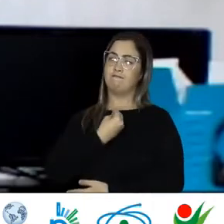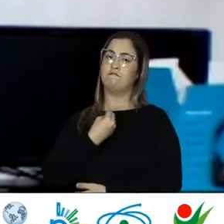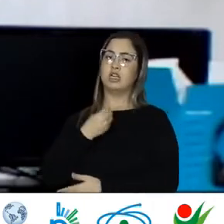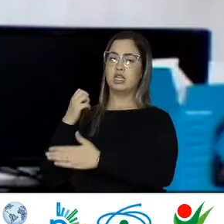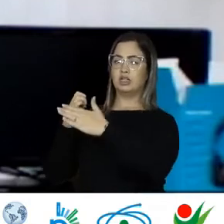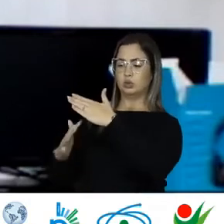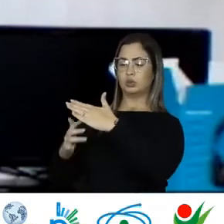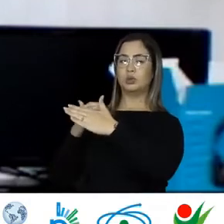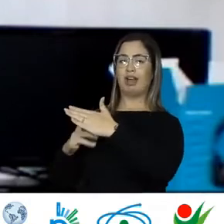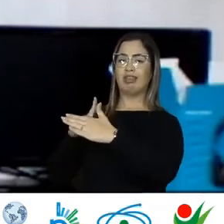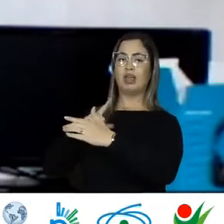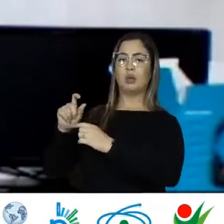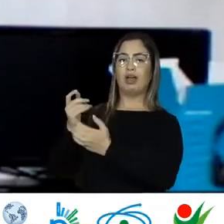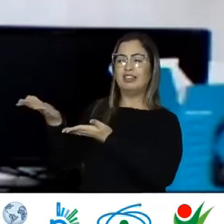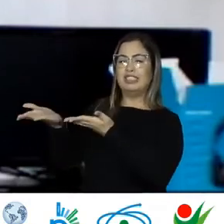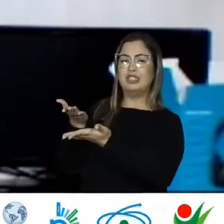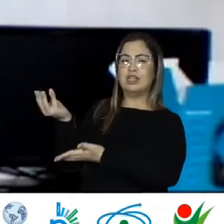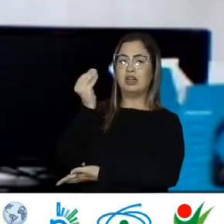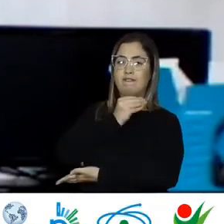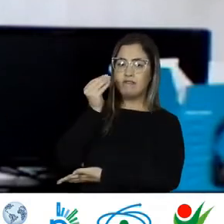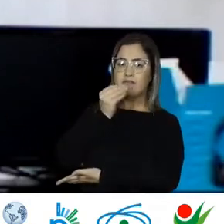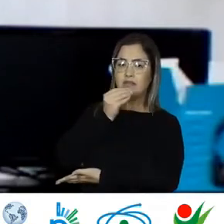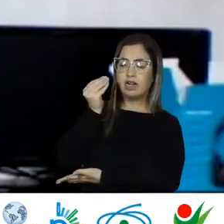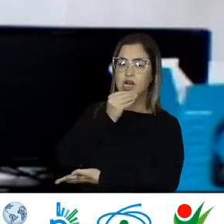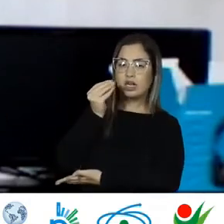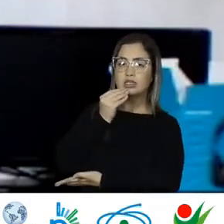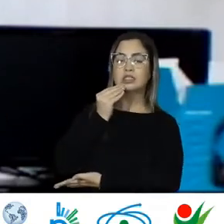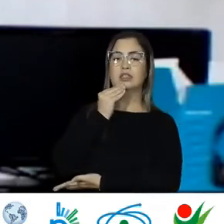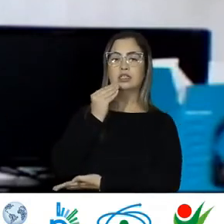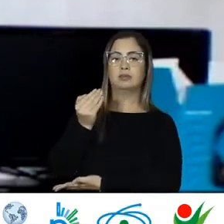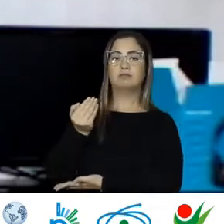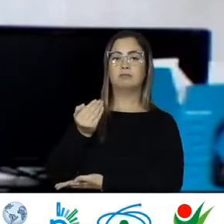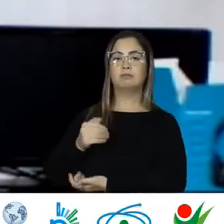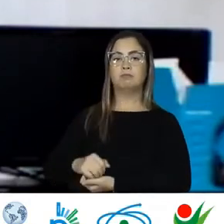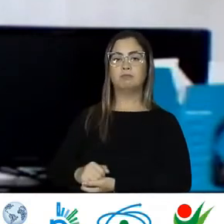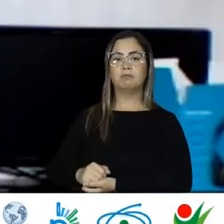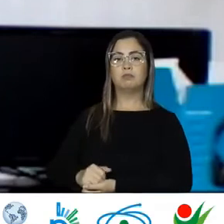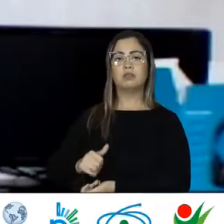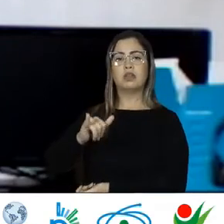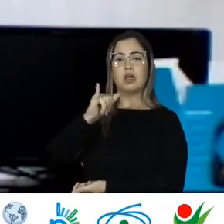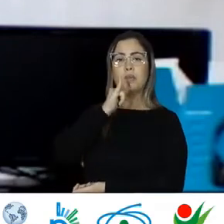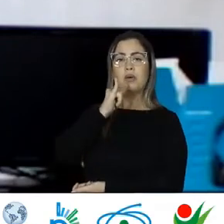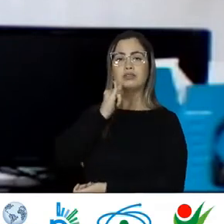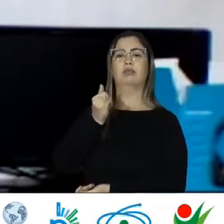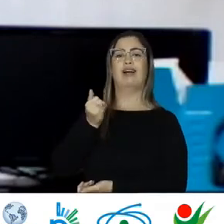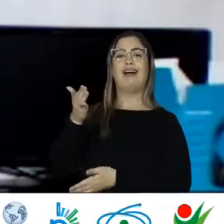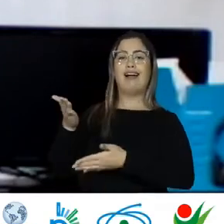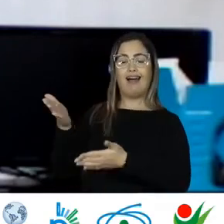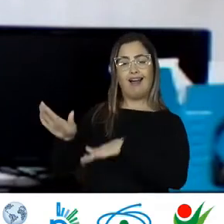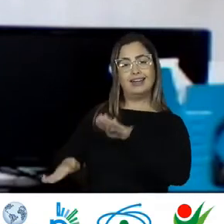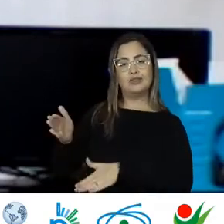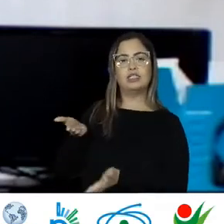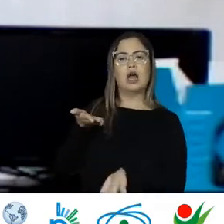Estrançamento E grande Mesmo que tenha acesso Ao serviço público De saúde Não quer